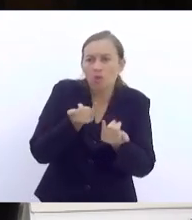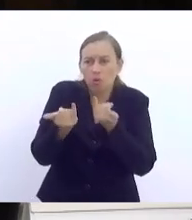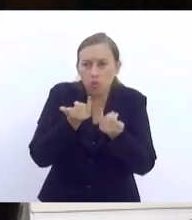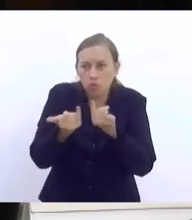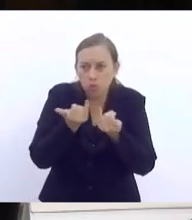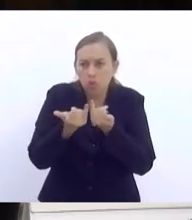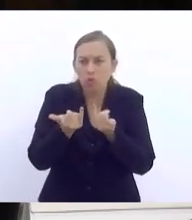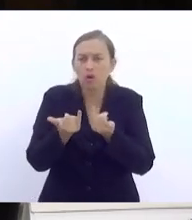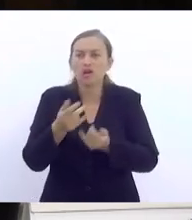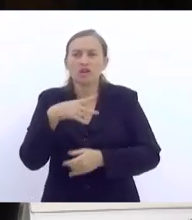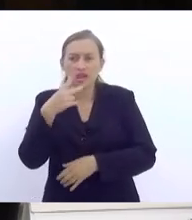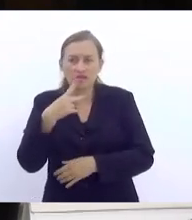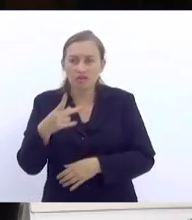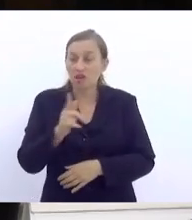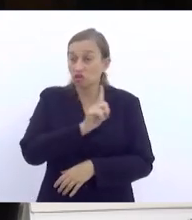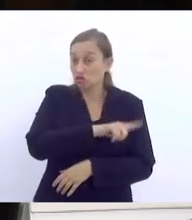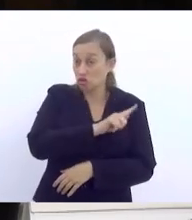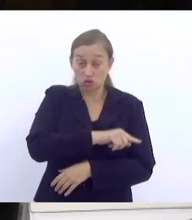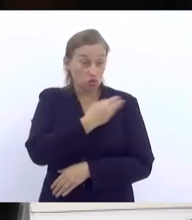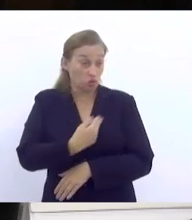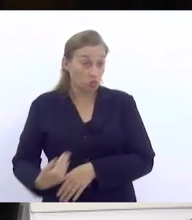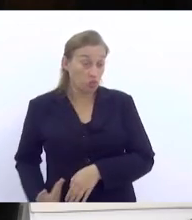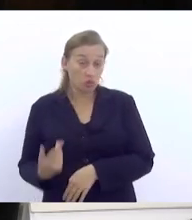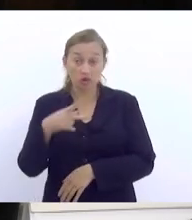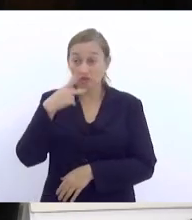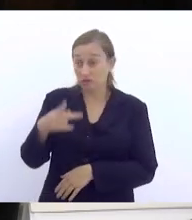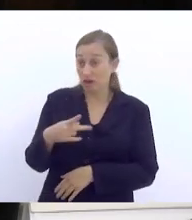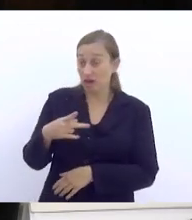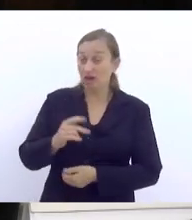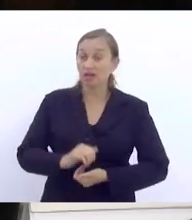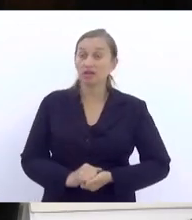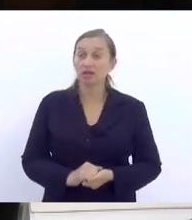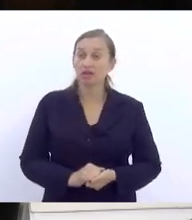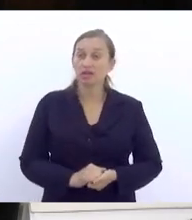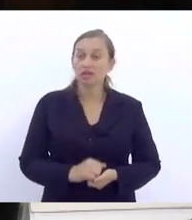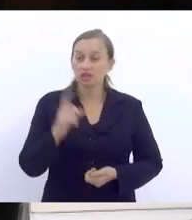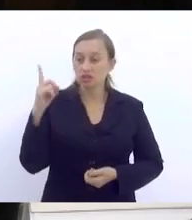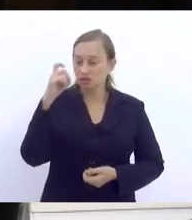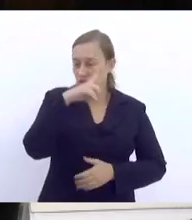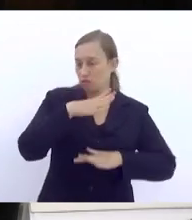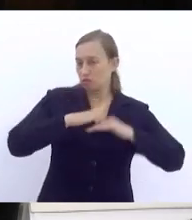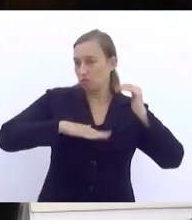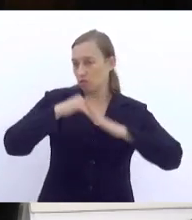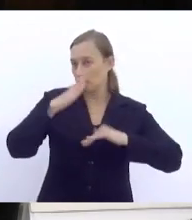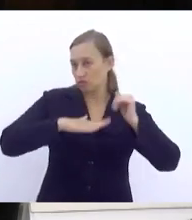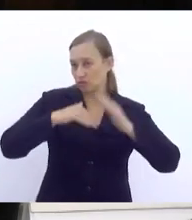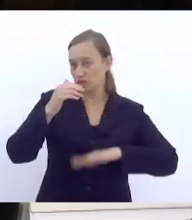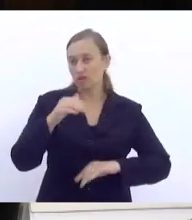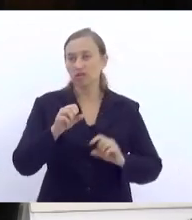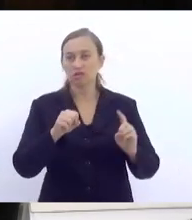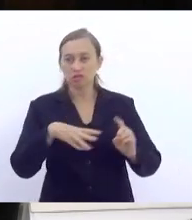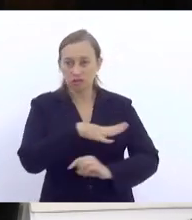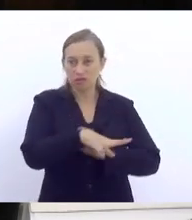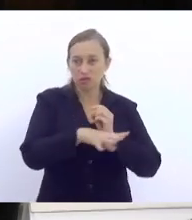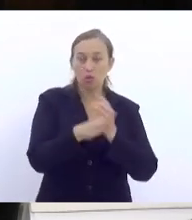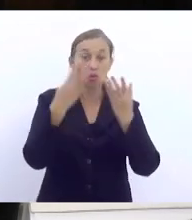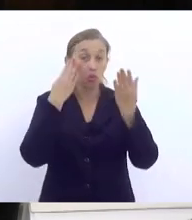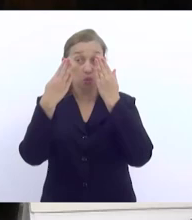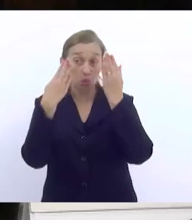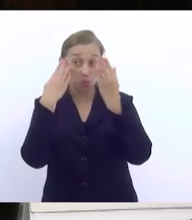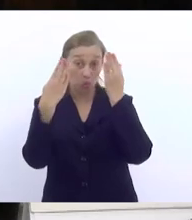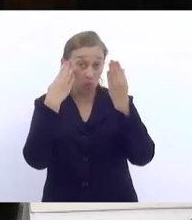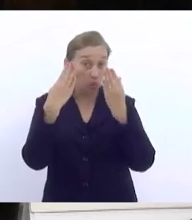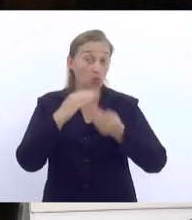dos nossos gestores públicos, eles apontam como resolutividade para o profissional do serviço social e da psicologia,